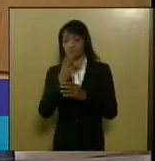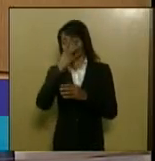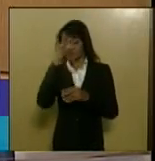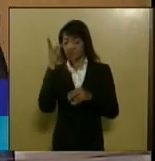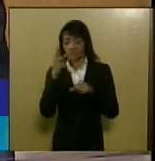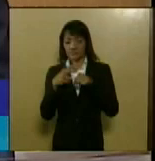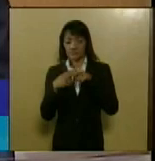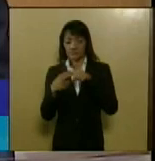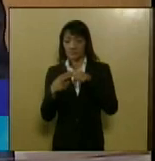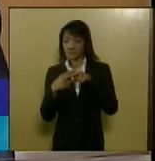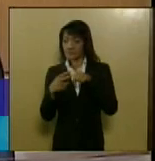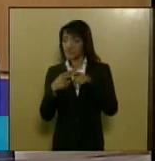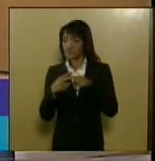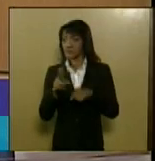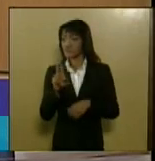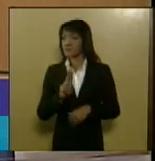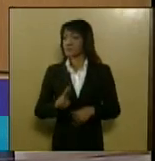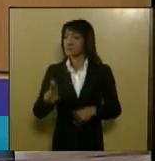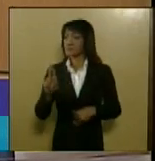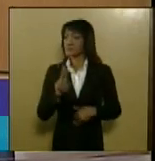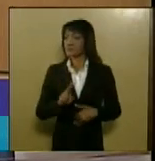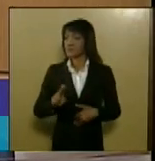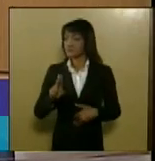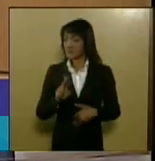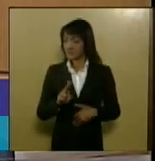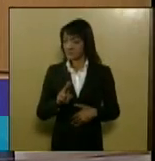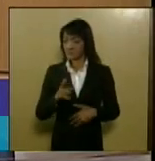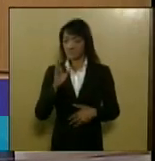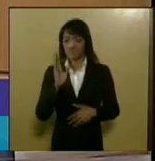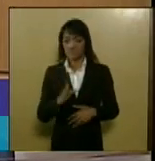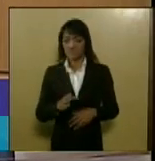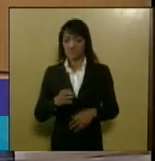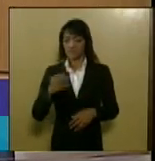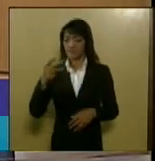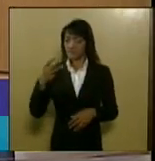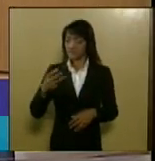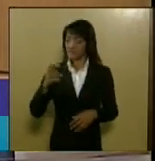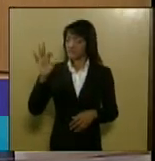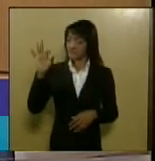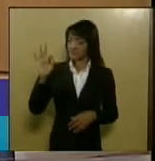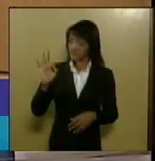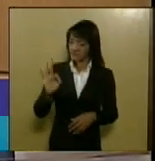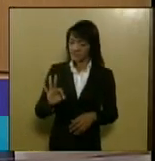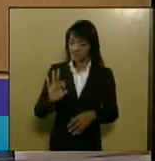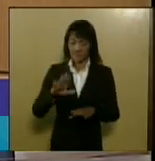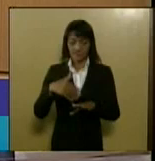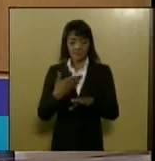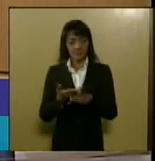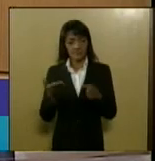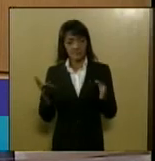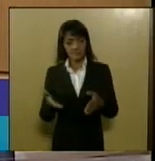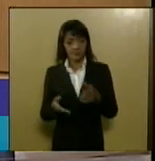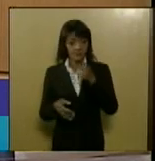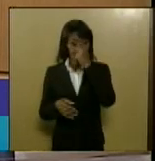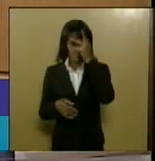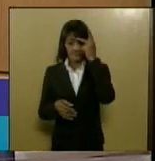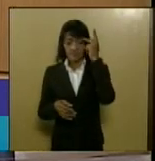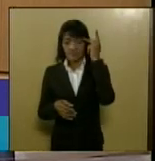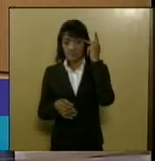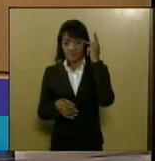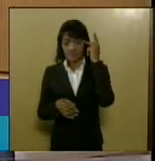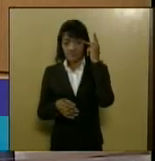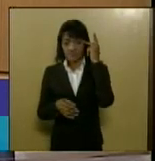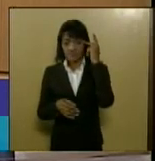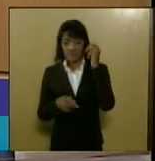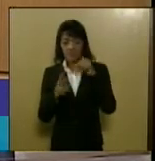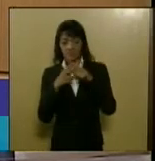fumantes ativos e mais 3% ainda em fumantes passivos então